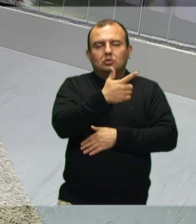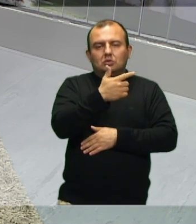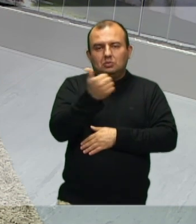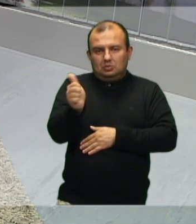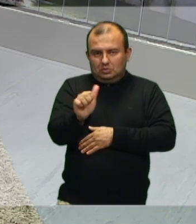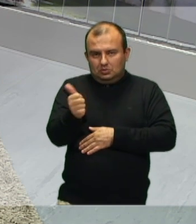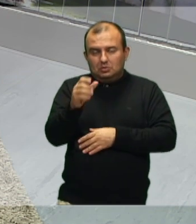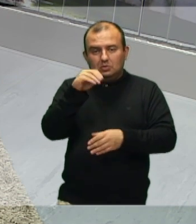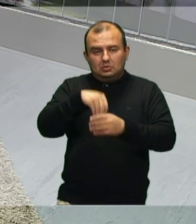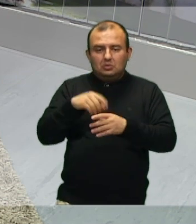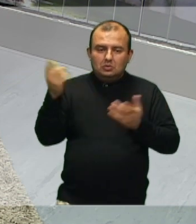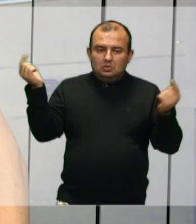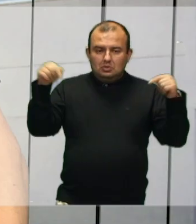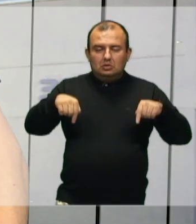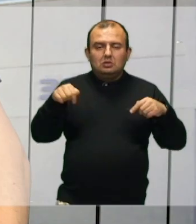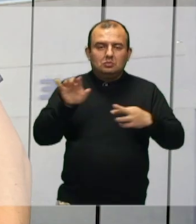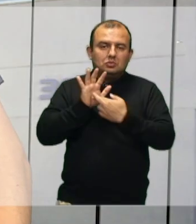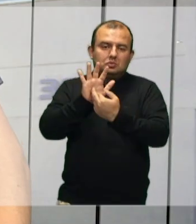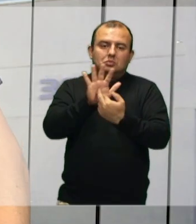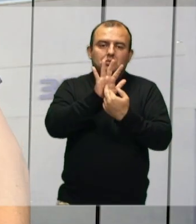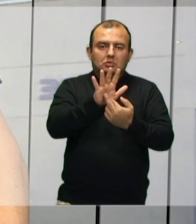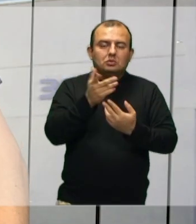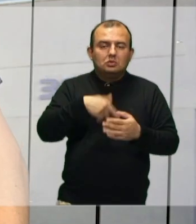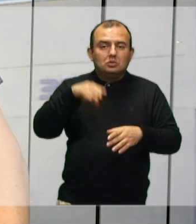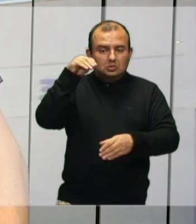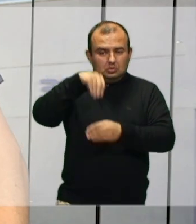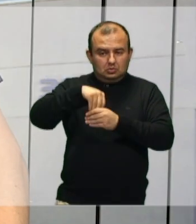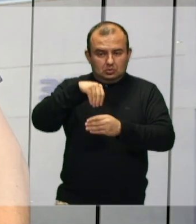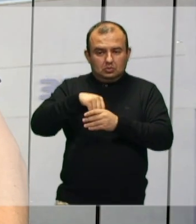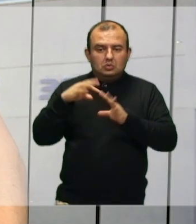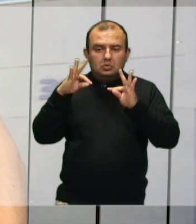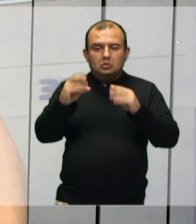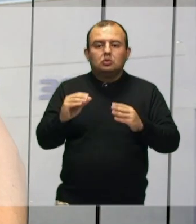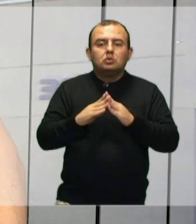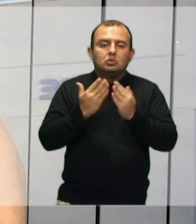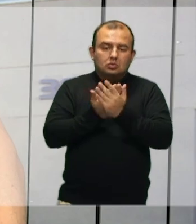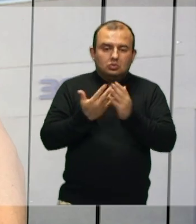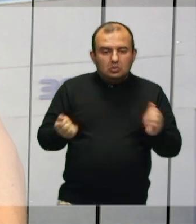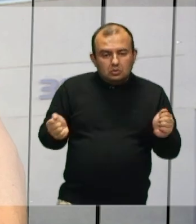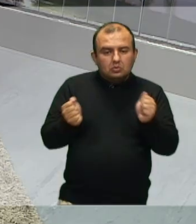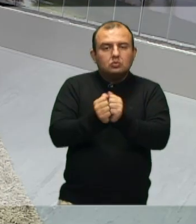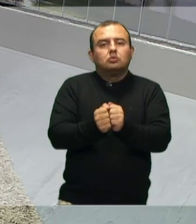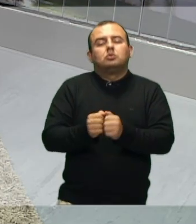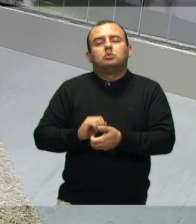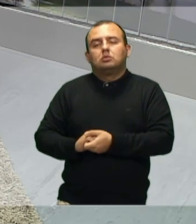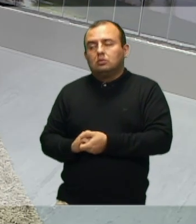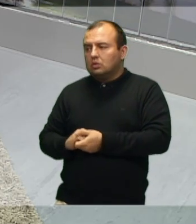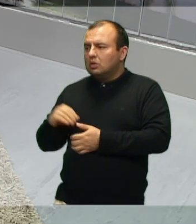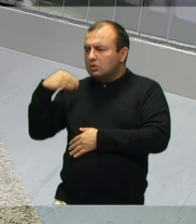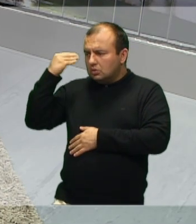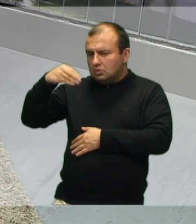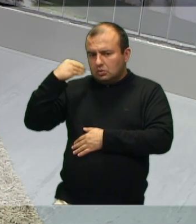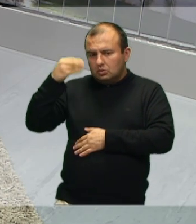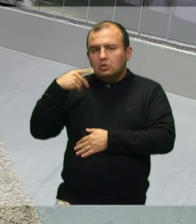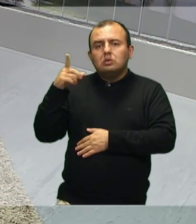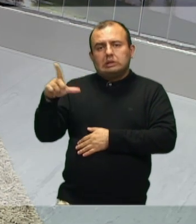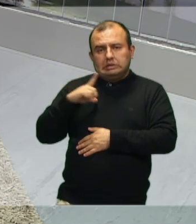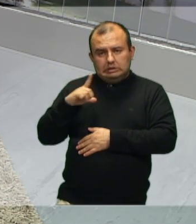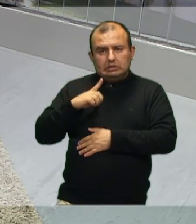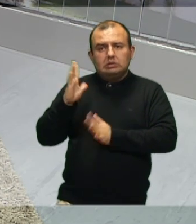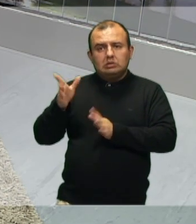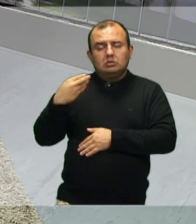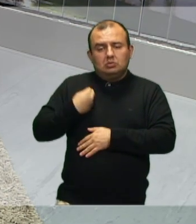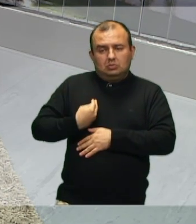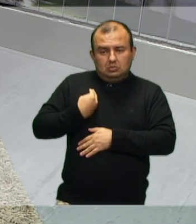estamos aqui hoje para representar mesmo esses votos e toda a escola que veio junto. As experiências que você tem